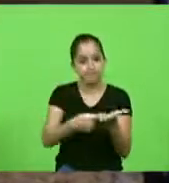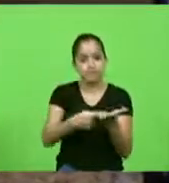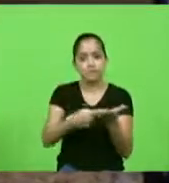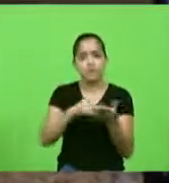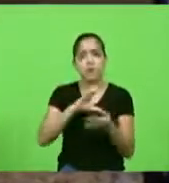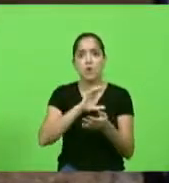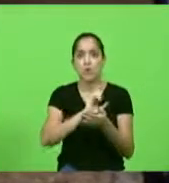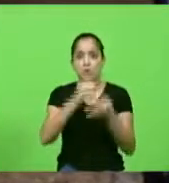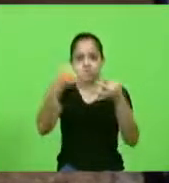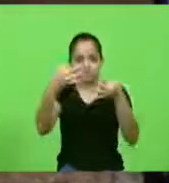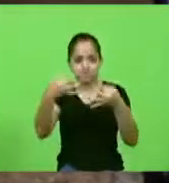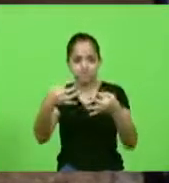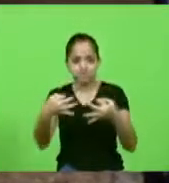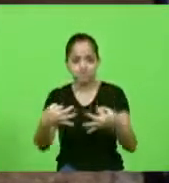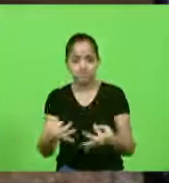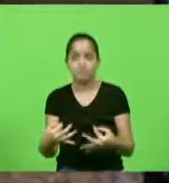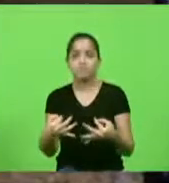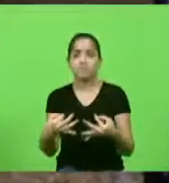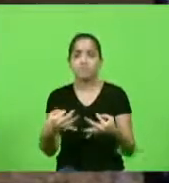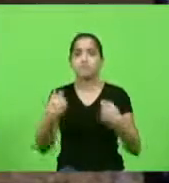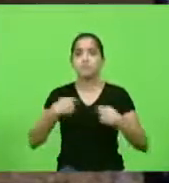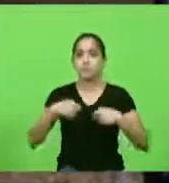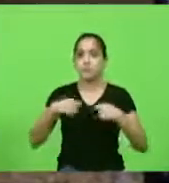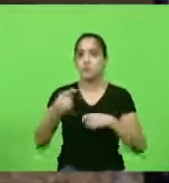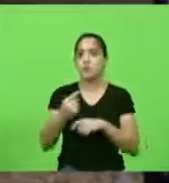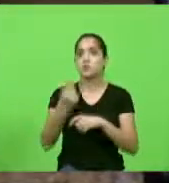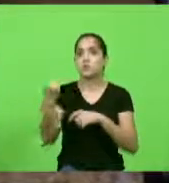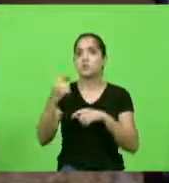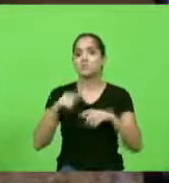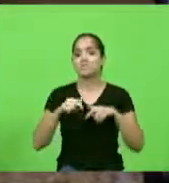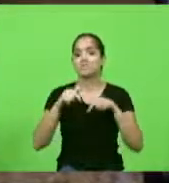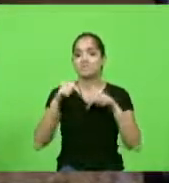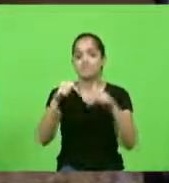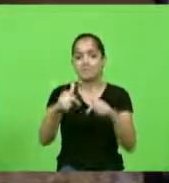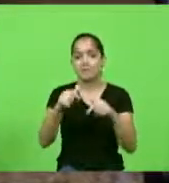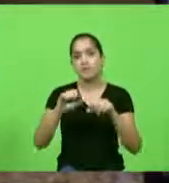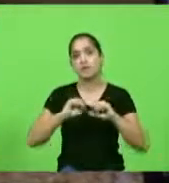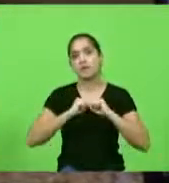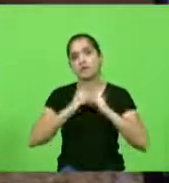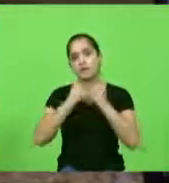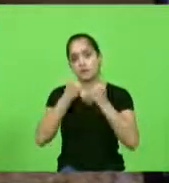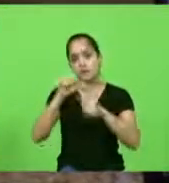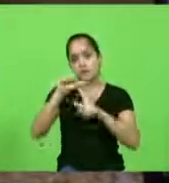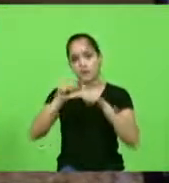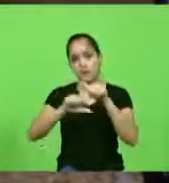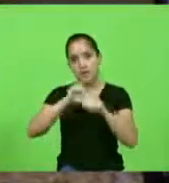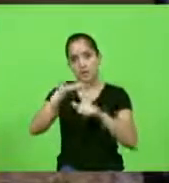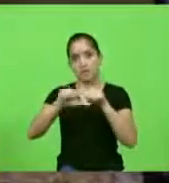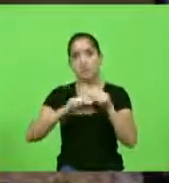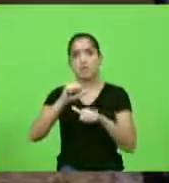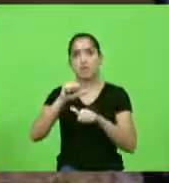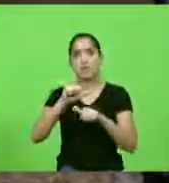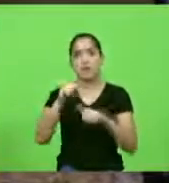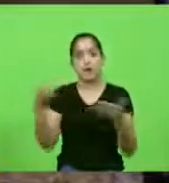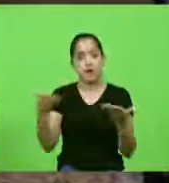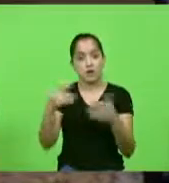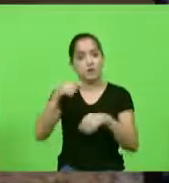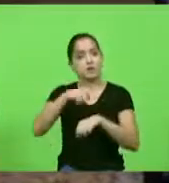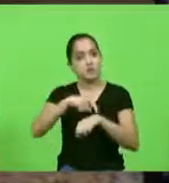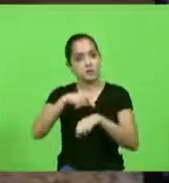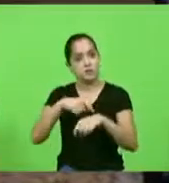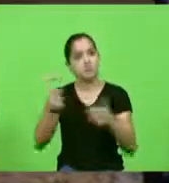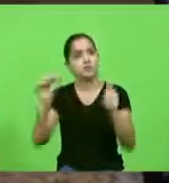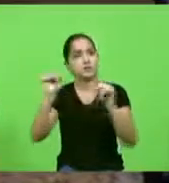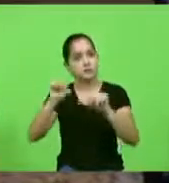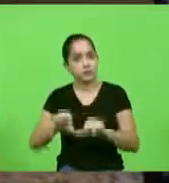moralidade pública deveriam ser os primeiros a se levantar e a defender uma reforma da previdência mesmo neste momento de crise política